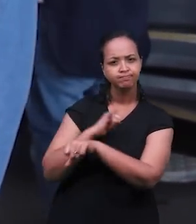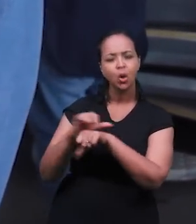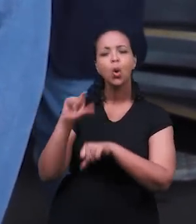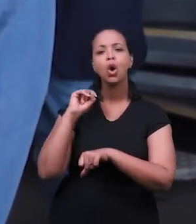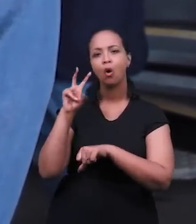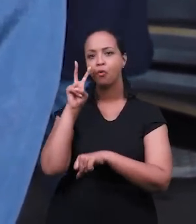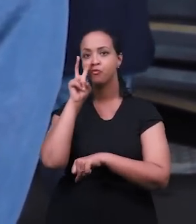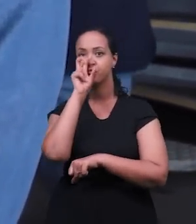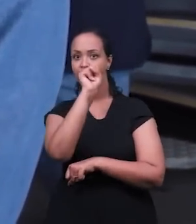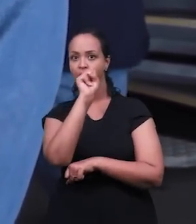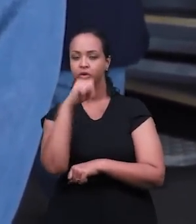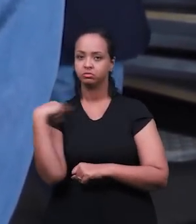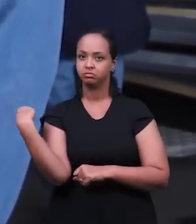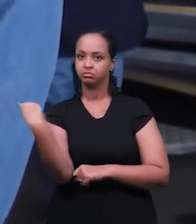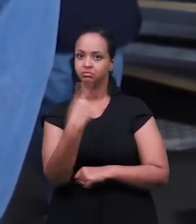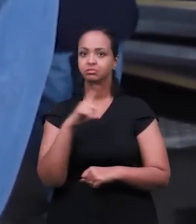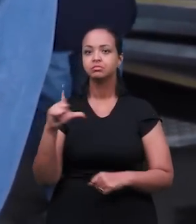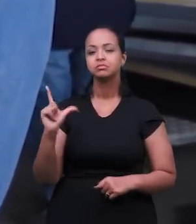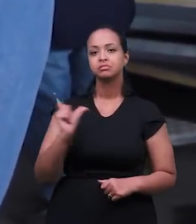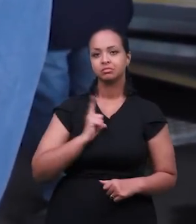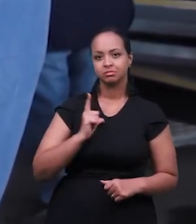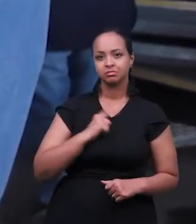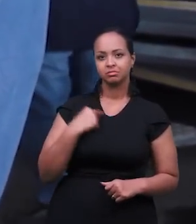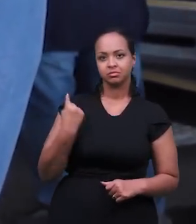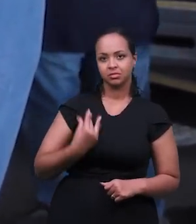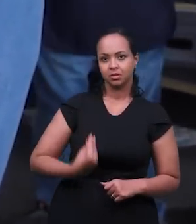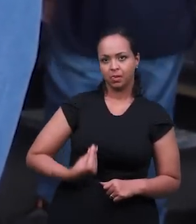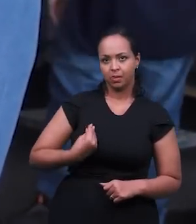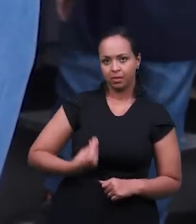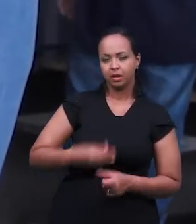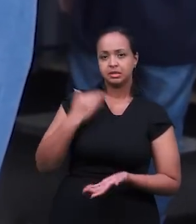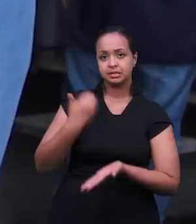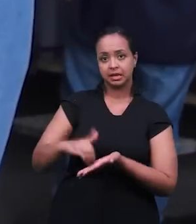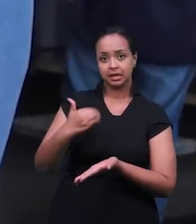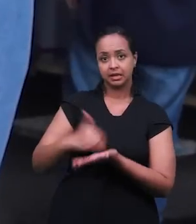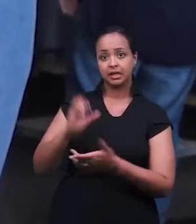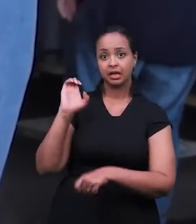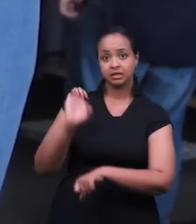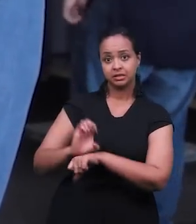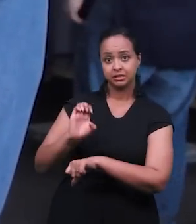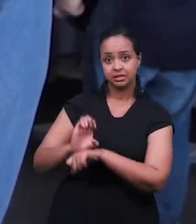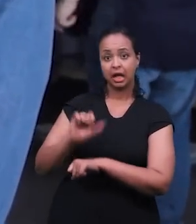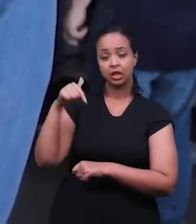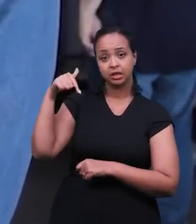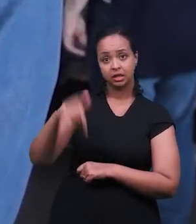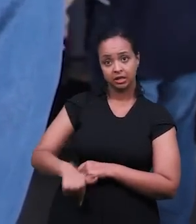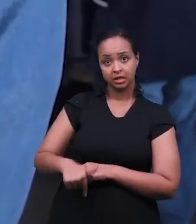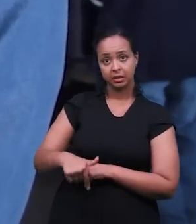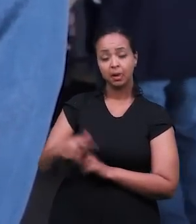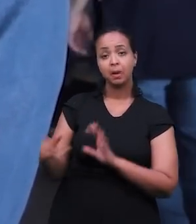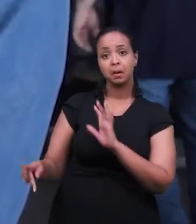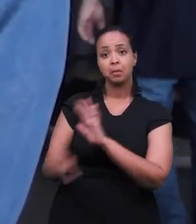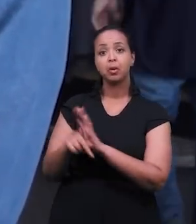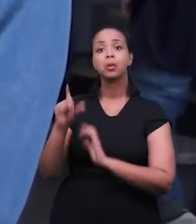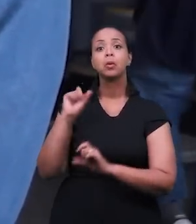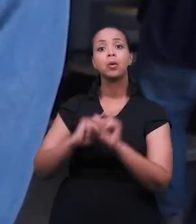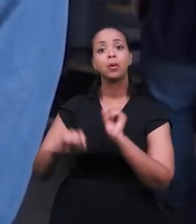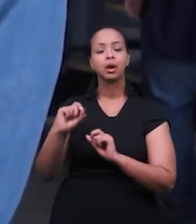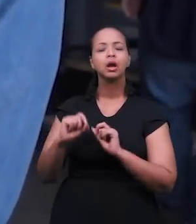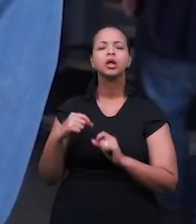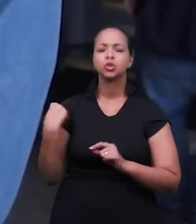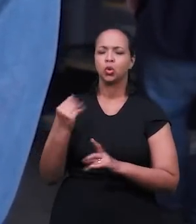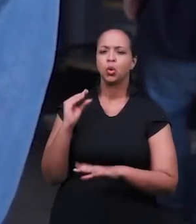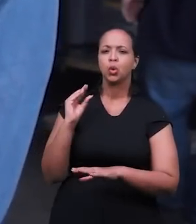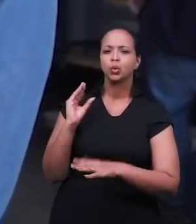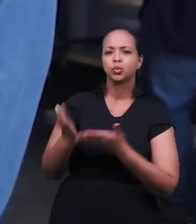a força máxima da nossa instituição. Eu estou subsecretário de Estado para o seu sistema penal. E